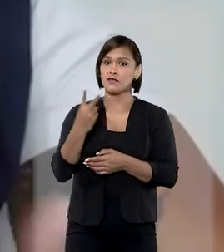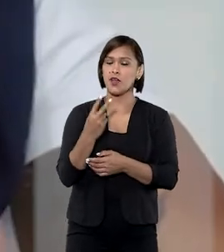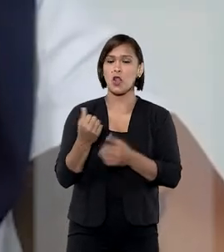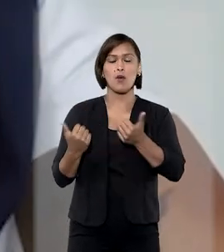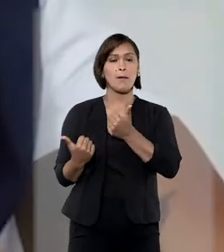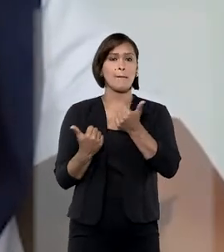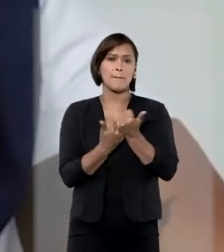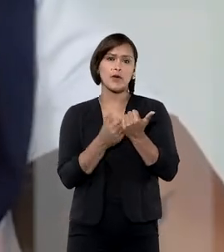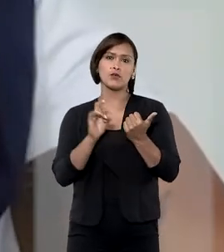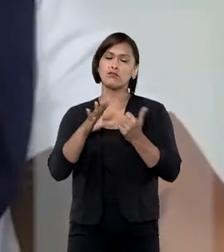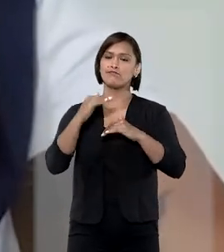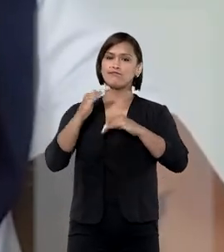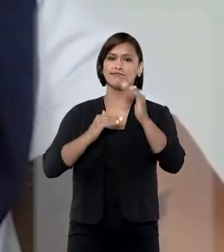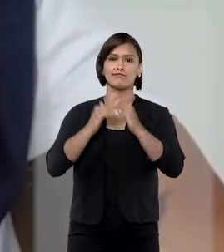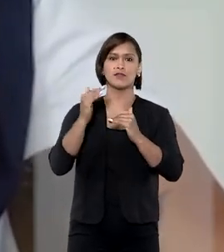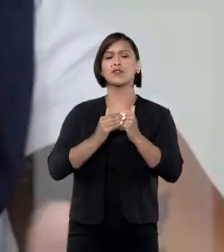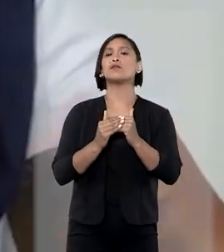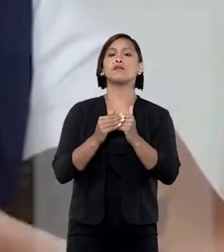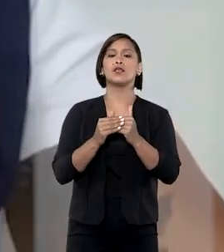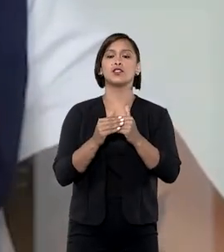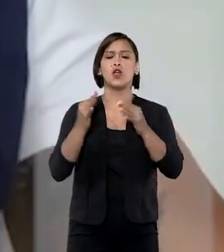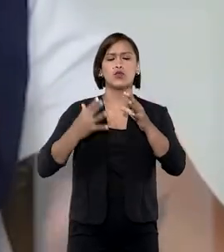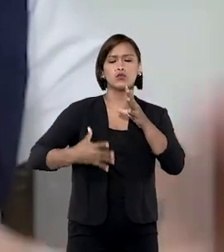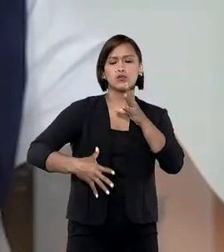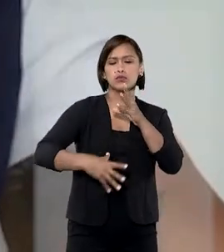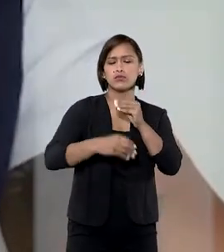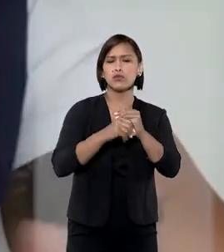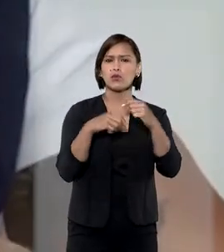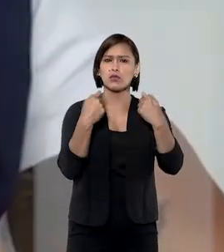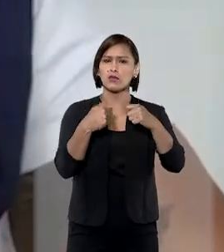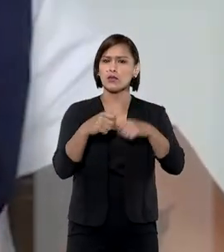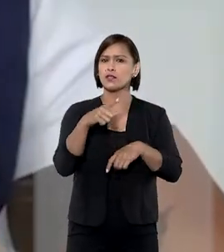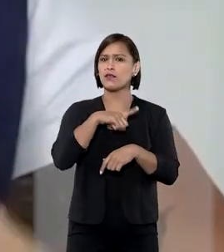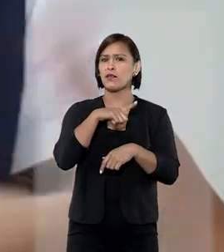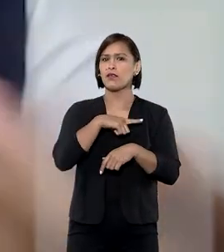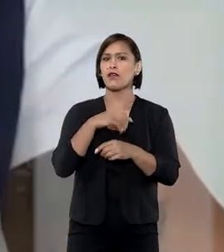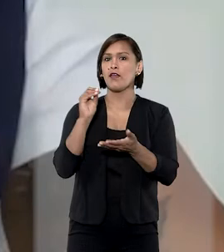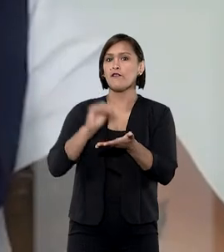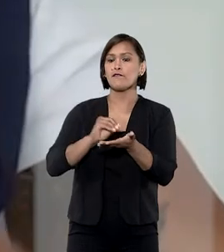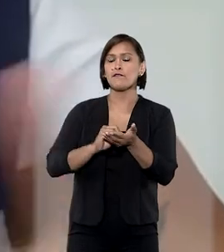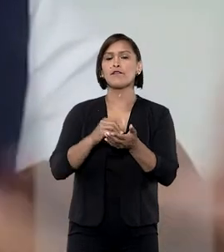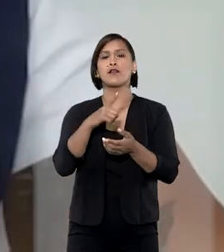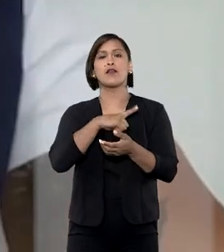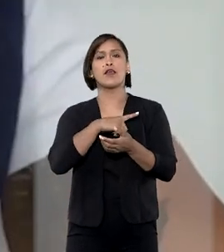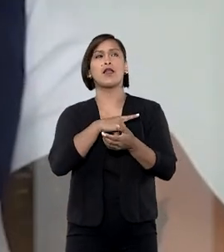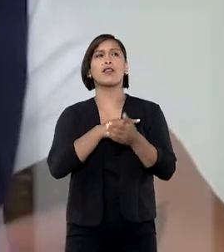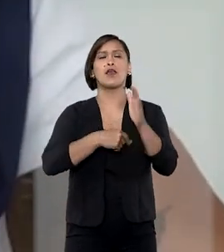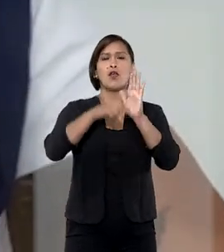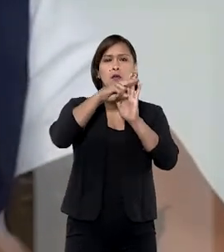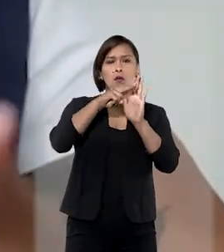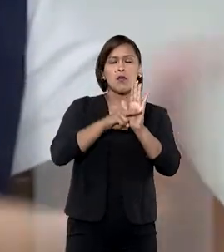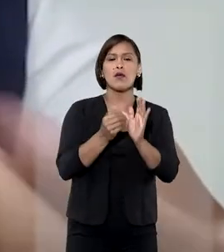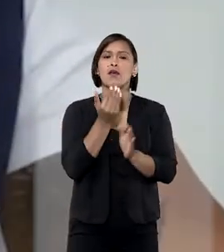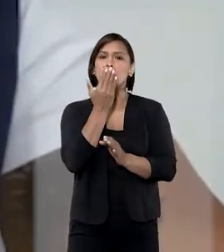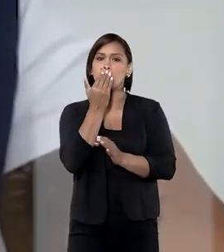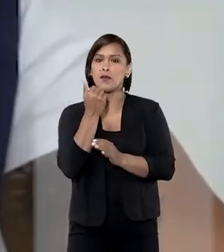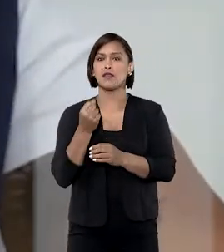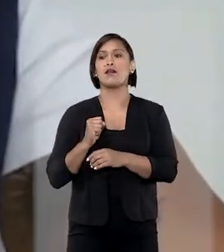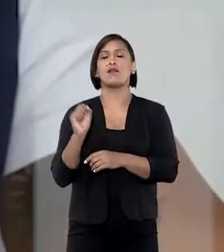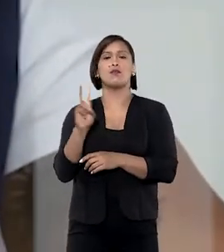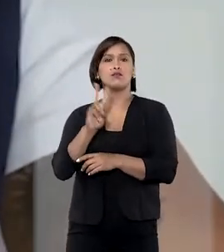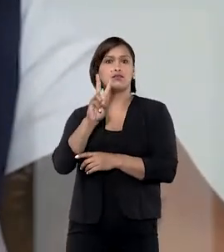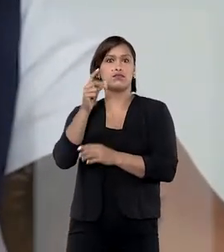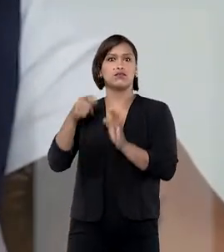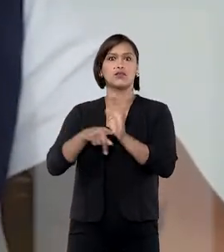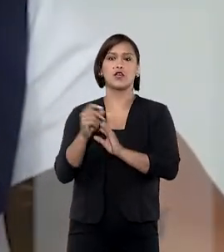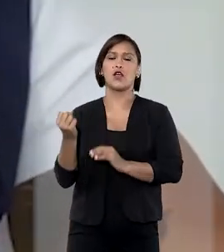como um apoio, porque na prática ele não supri todas as necessidades. Ela tem algumas restrições alimentares, o que encarece um pouco mais as